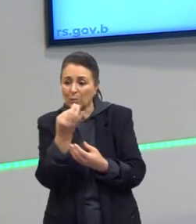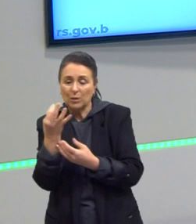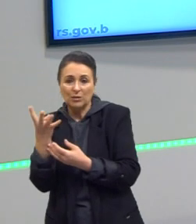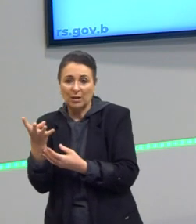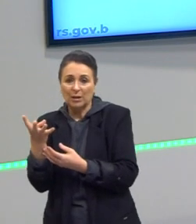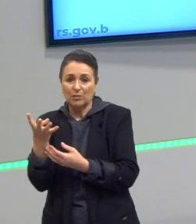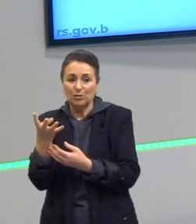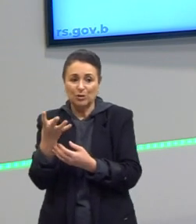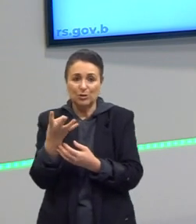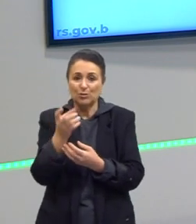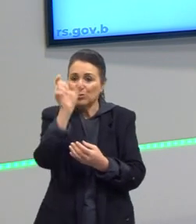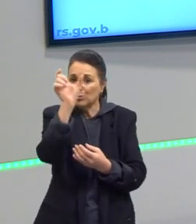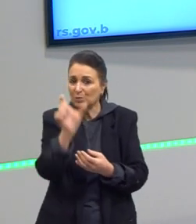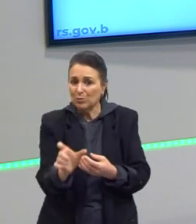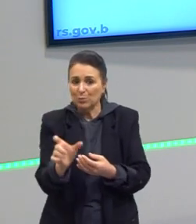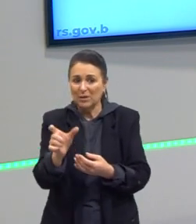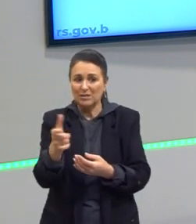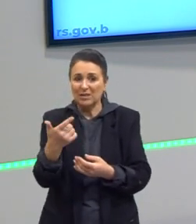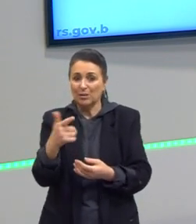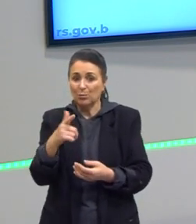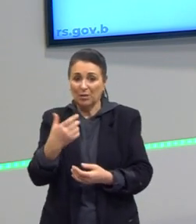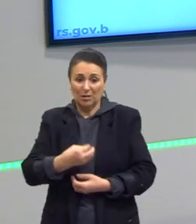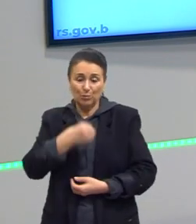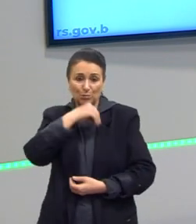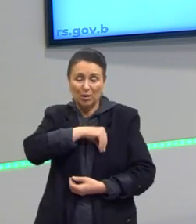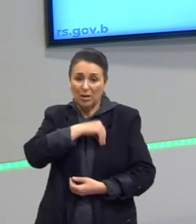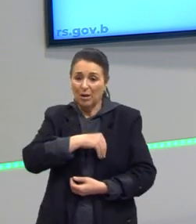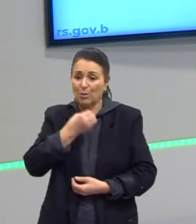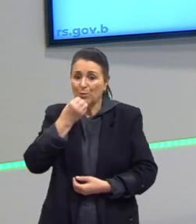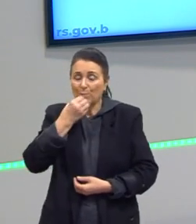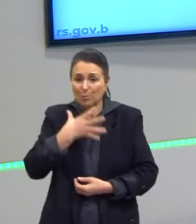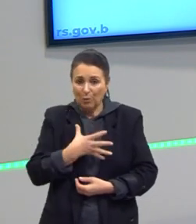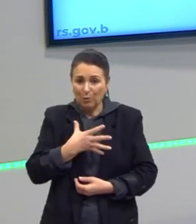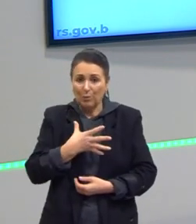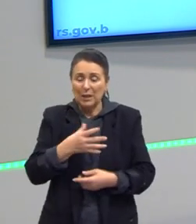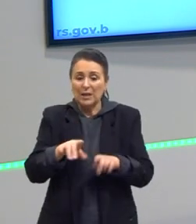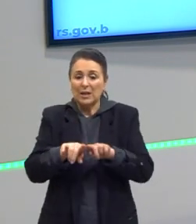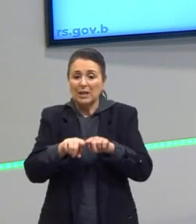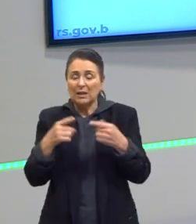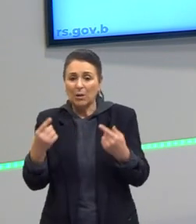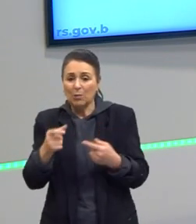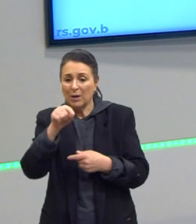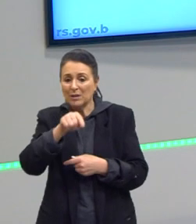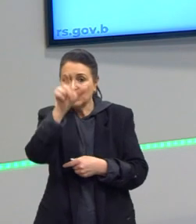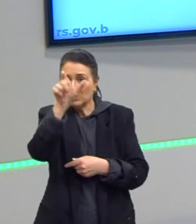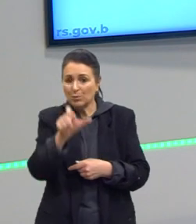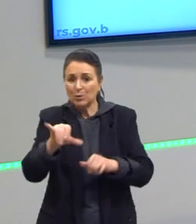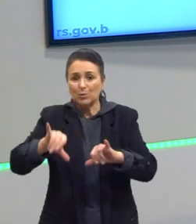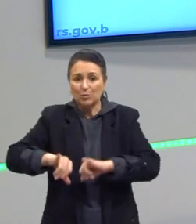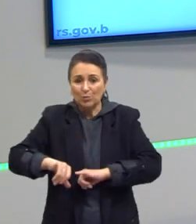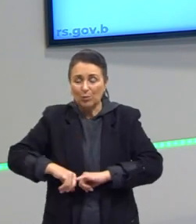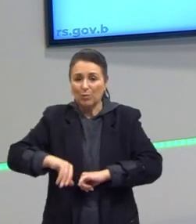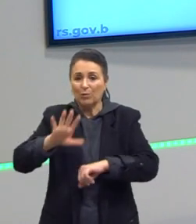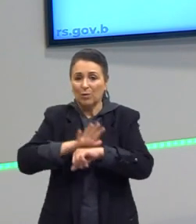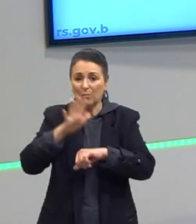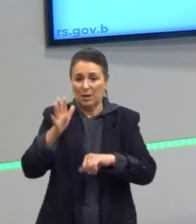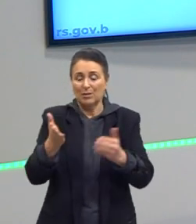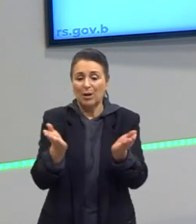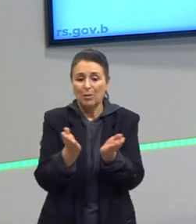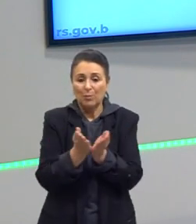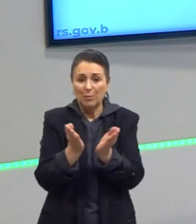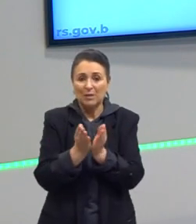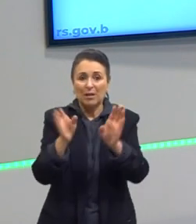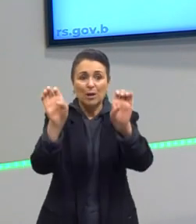menor, em troca de condições menores, há esse jogo com essas pessoas. Por isso que ele questiona que a pobreza é